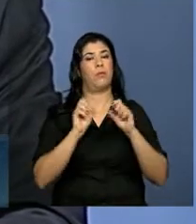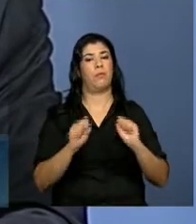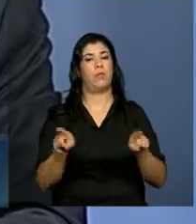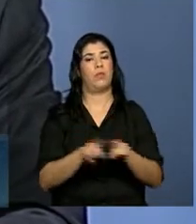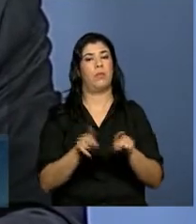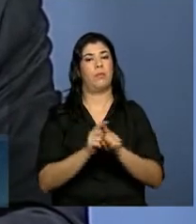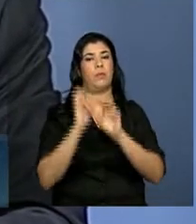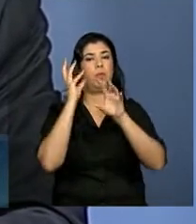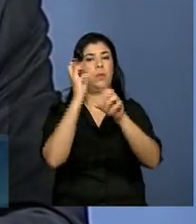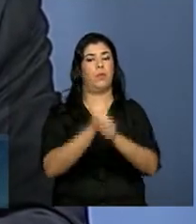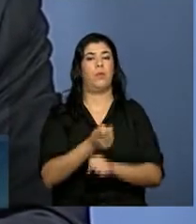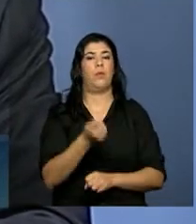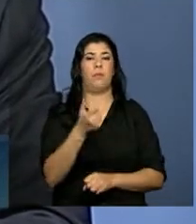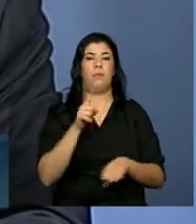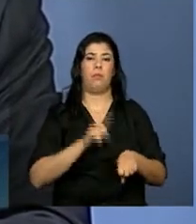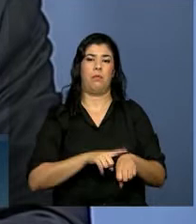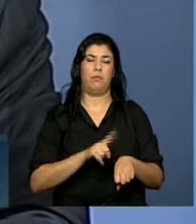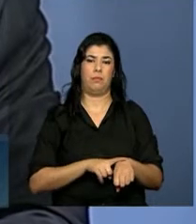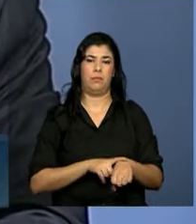a rodada em pouco tempo.